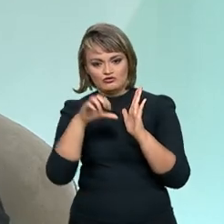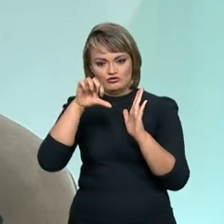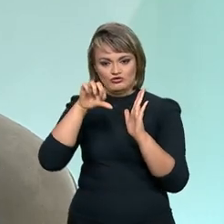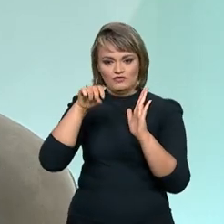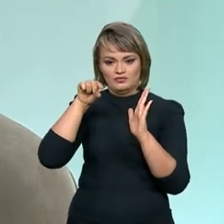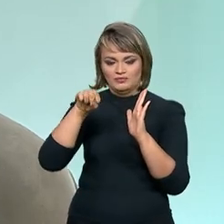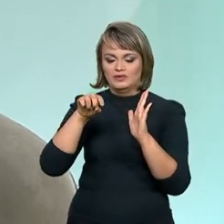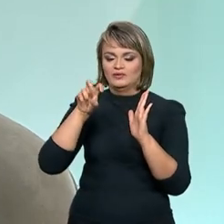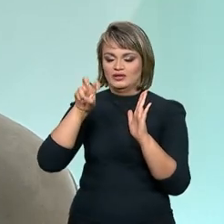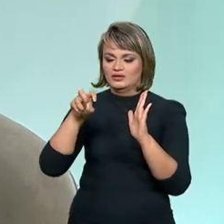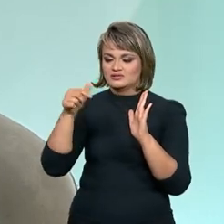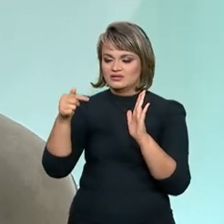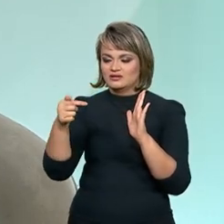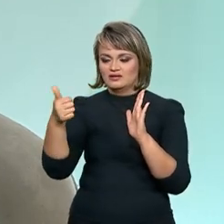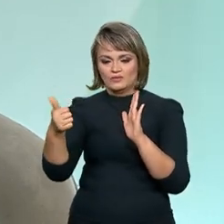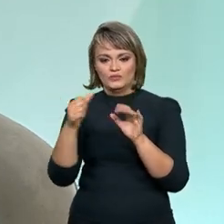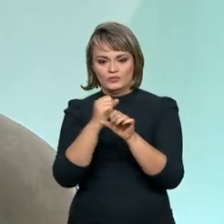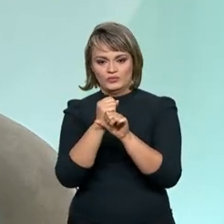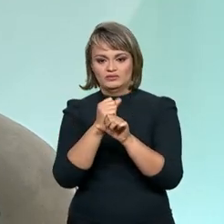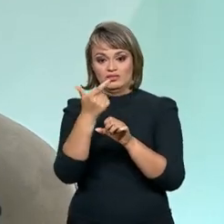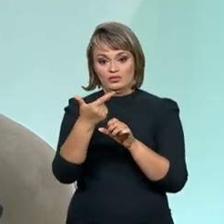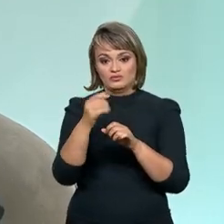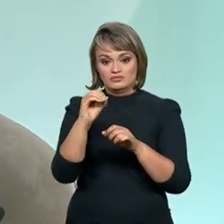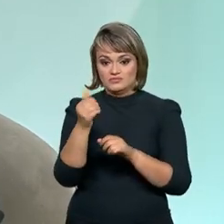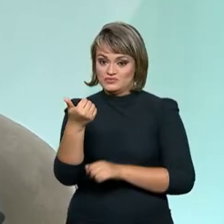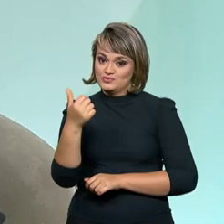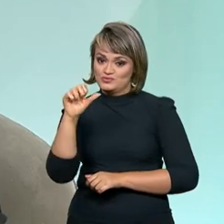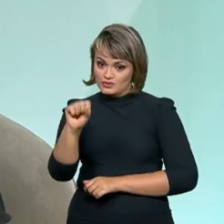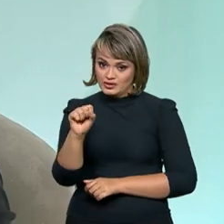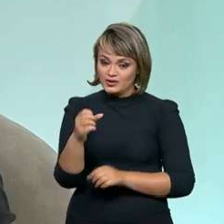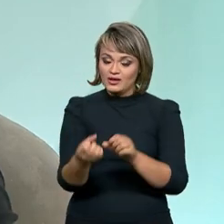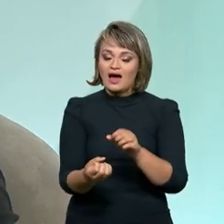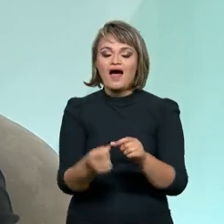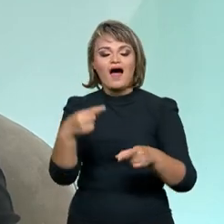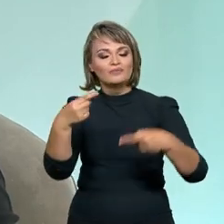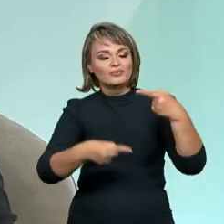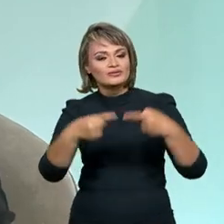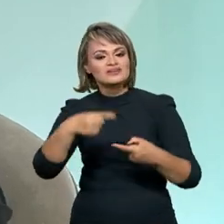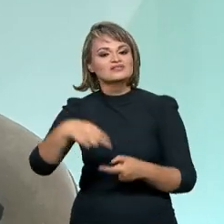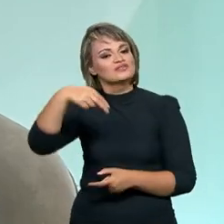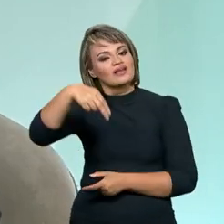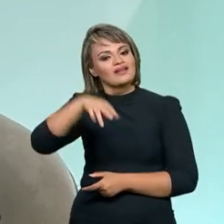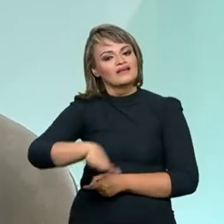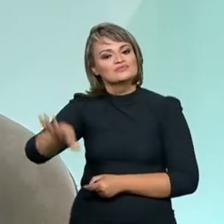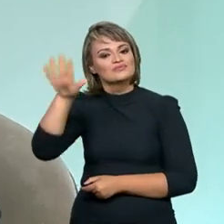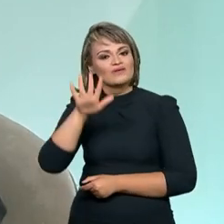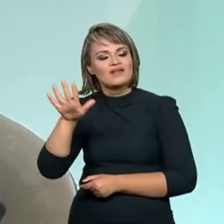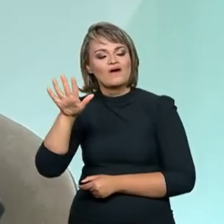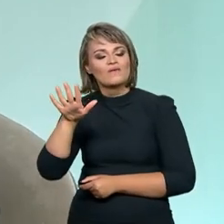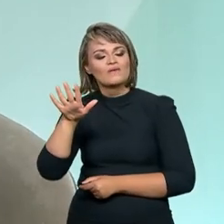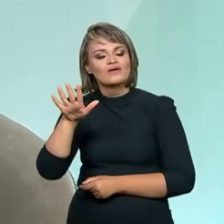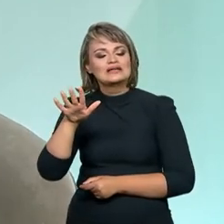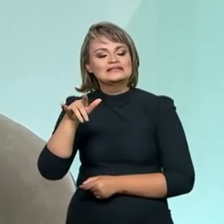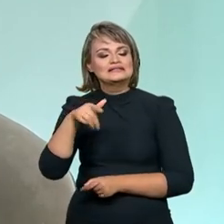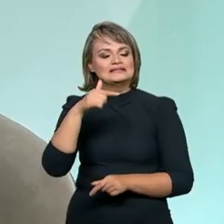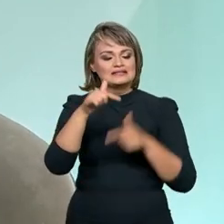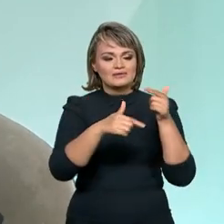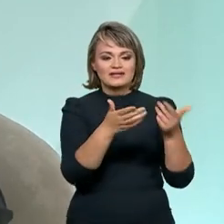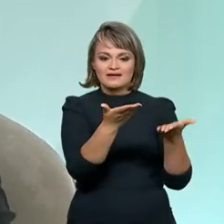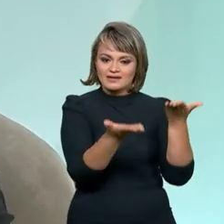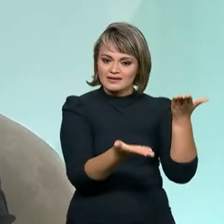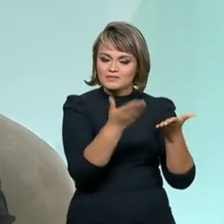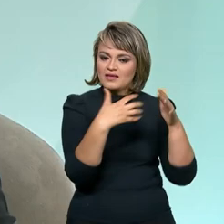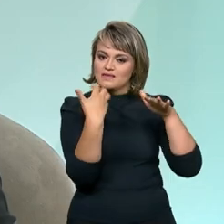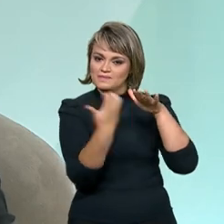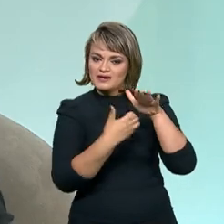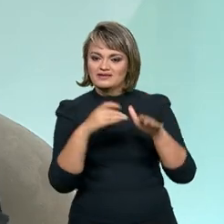.571 de 2018, a política nacional que trabalha esse equilíbrio entre empresas